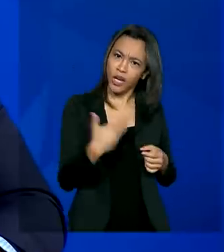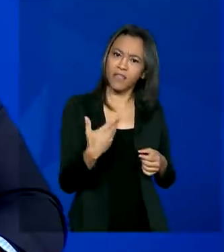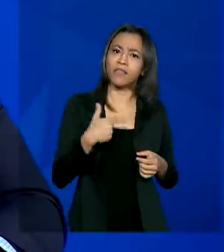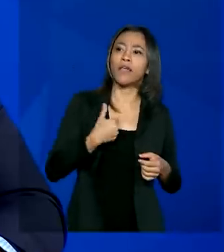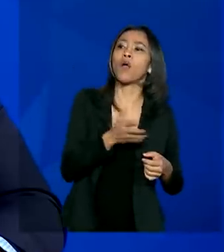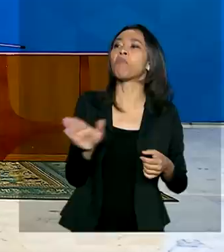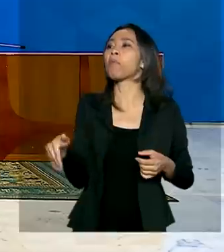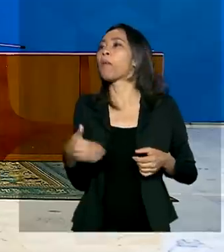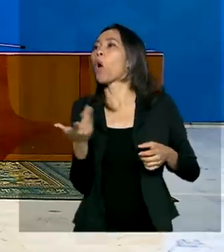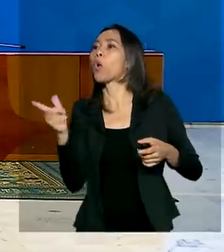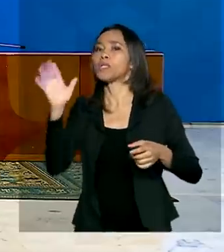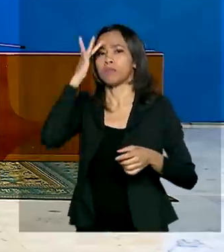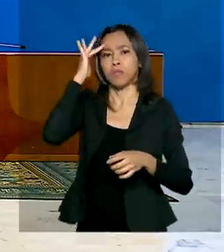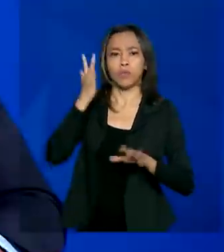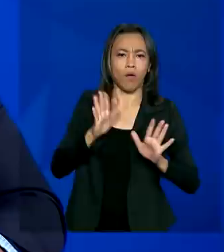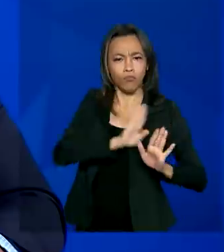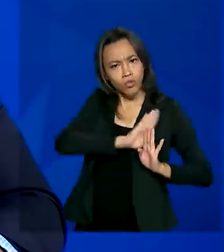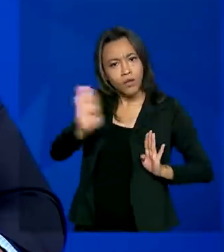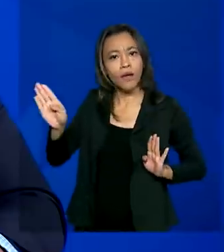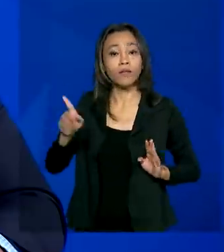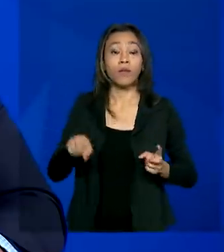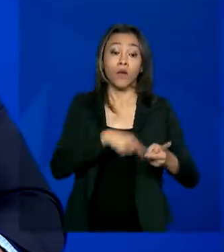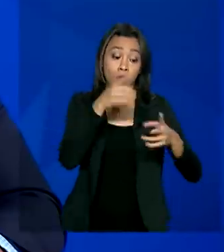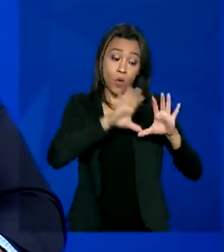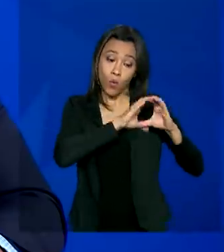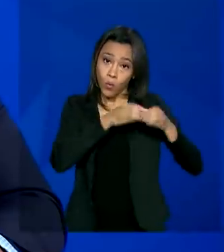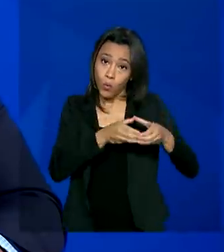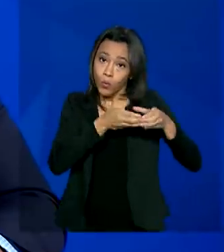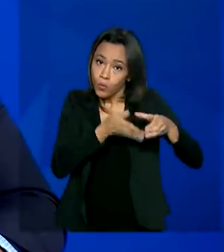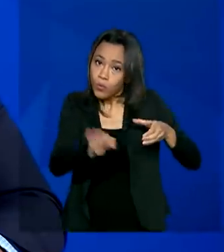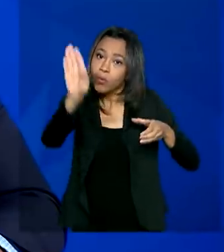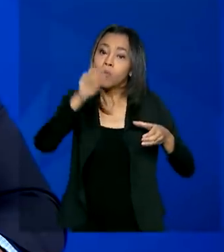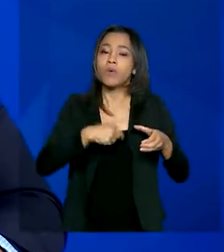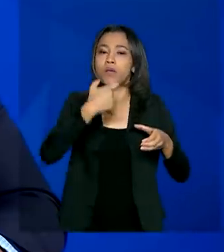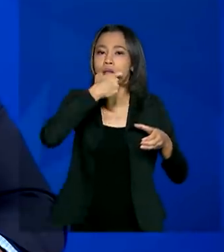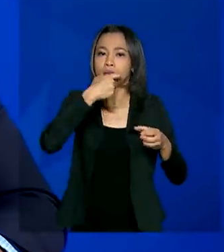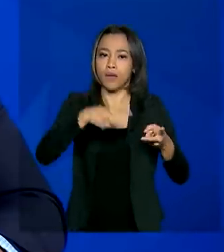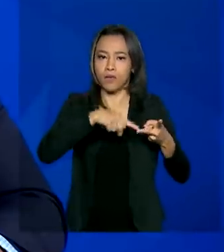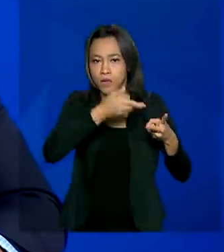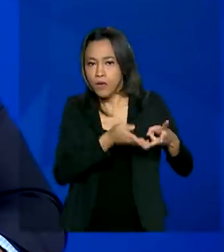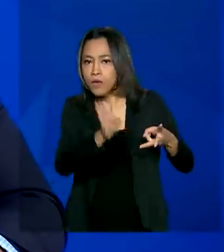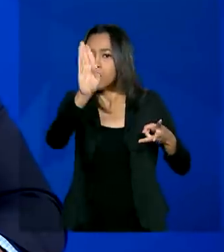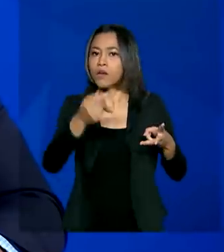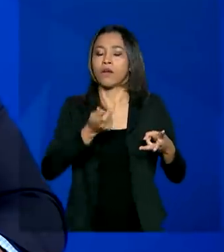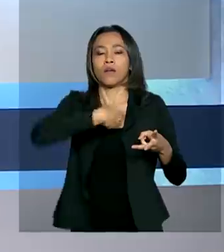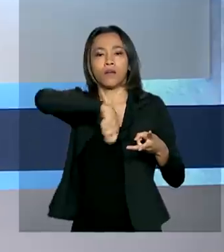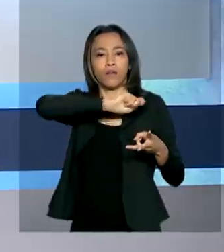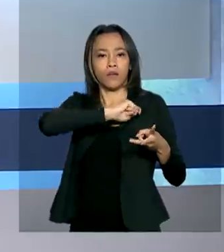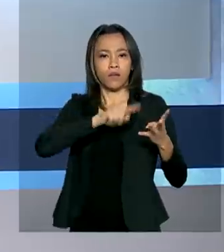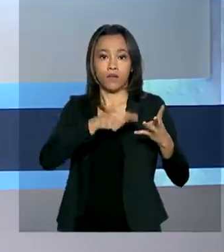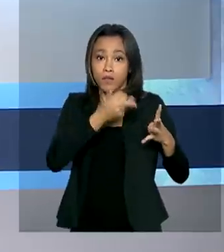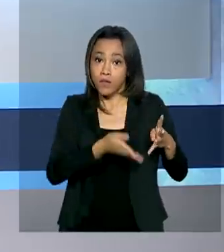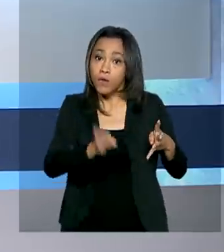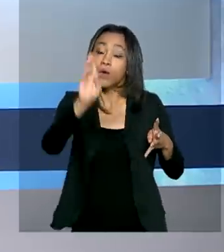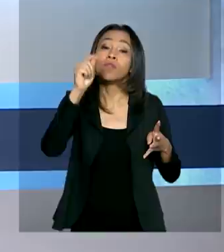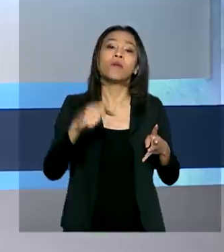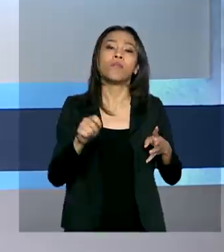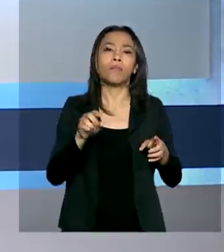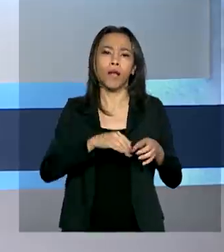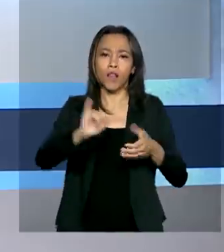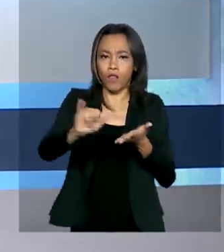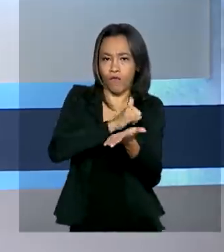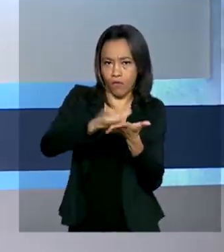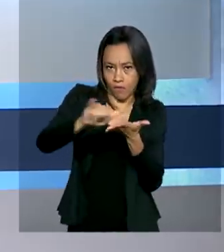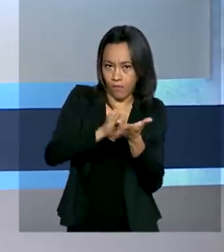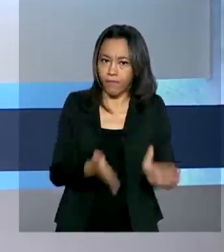os atravessadores. Estamos enviando gente para a Inglaterra, para a Espanha e para Nova York. Foi ampliada